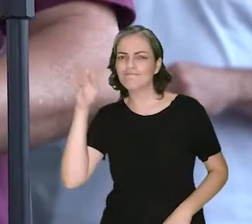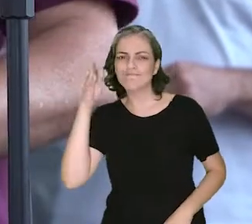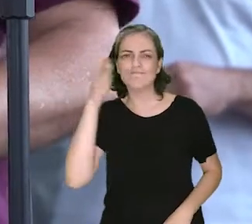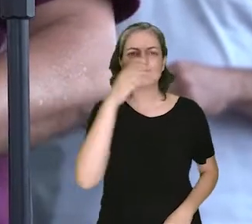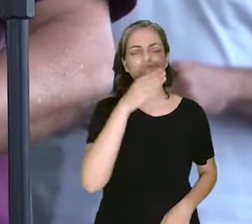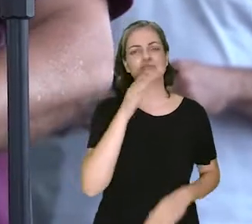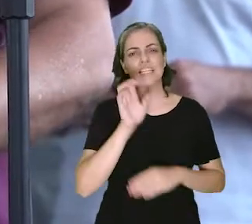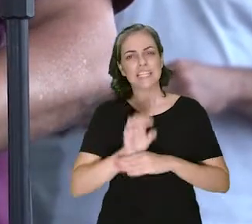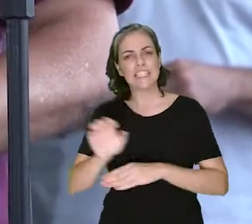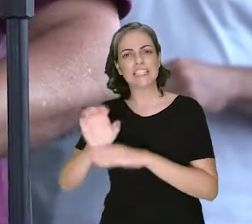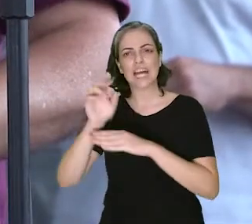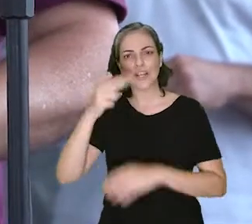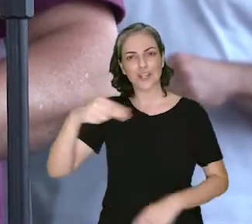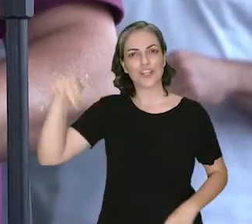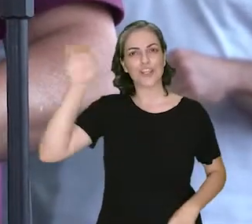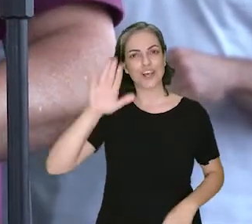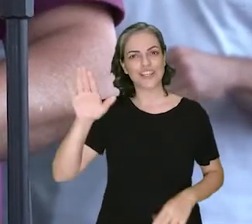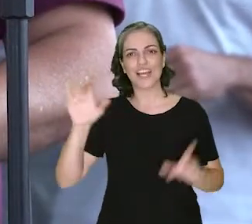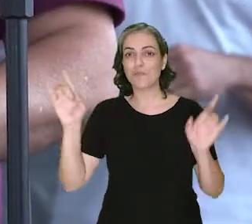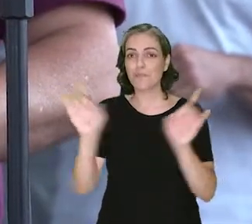Nordeste entregar obras,